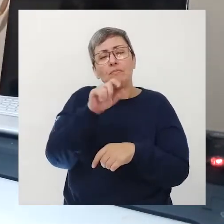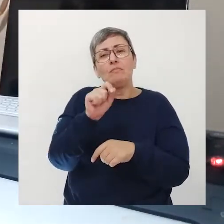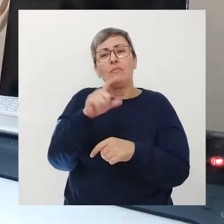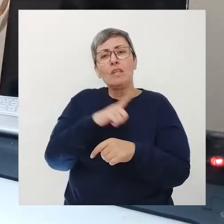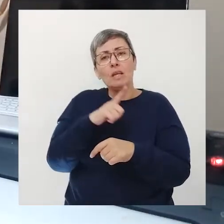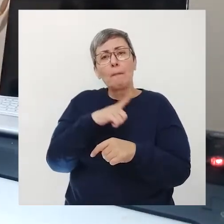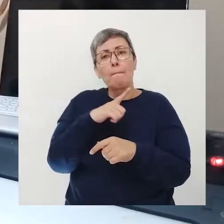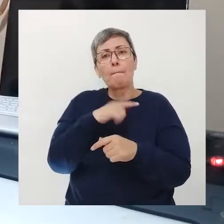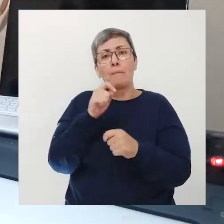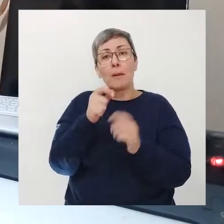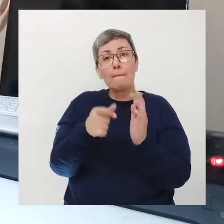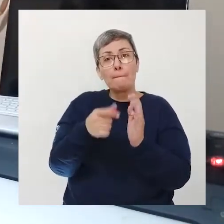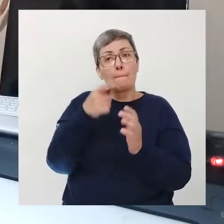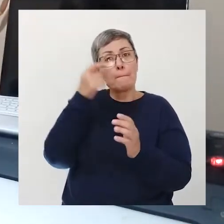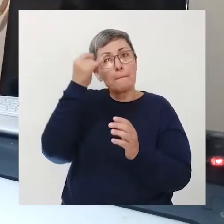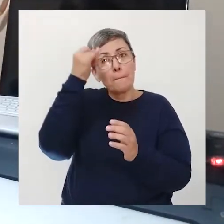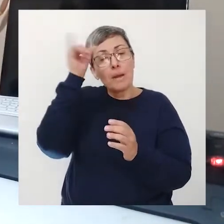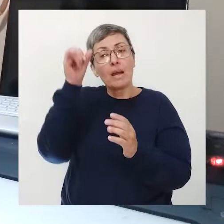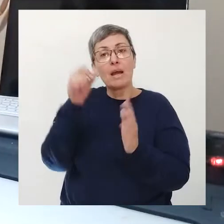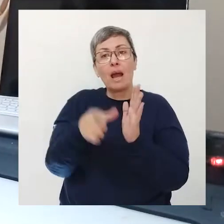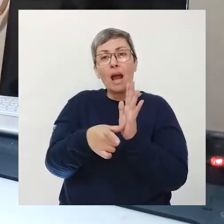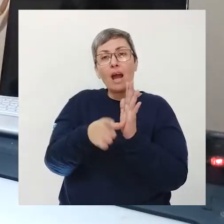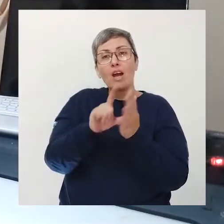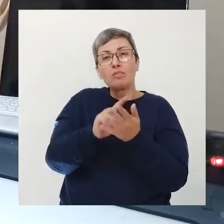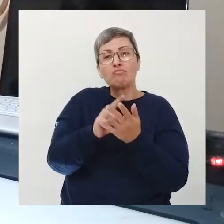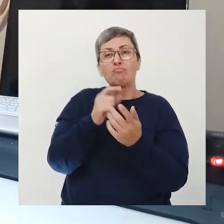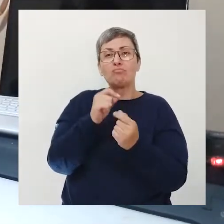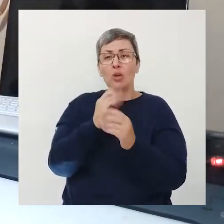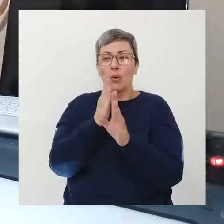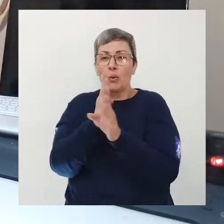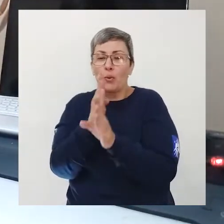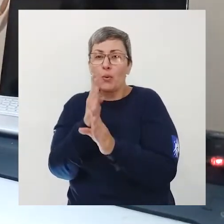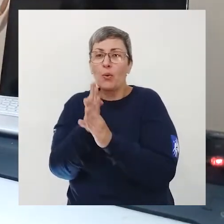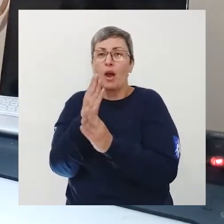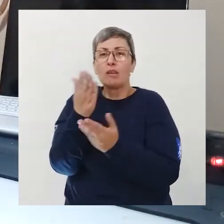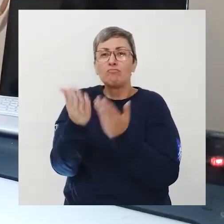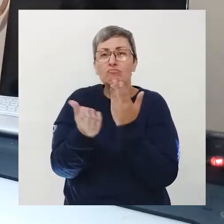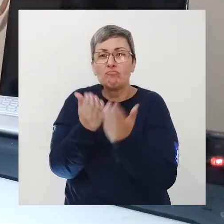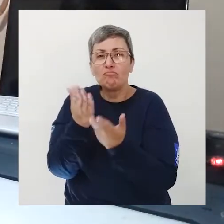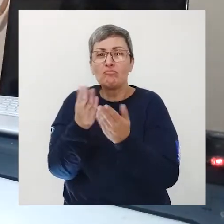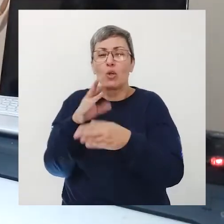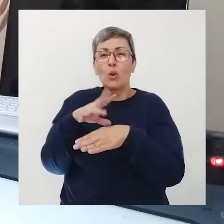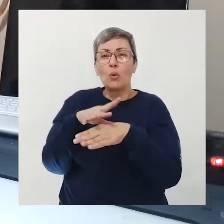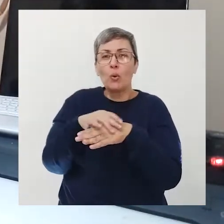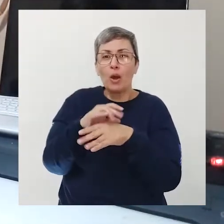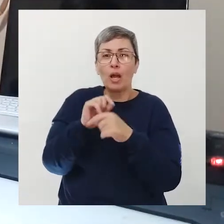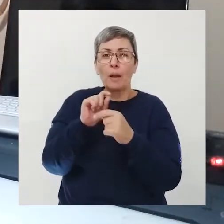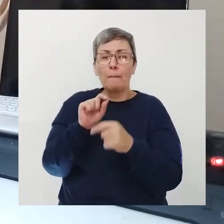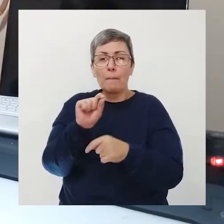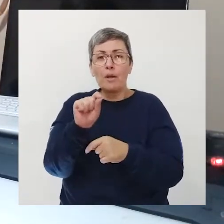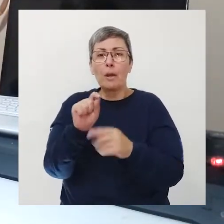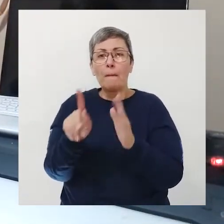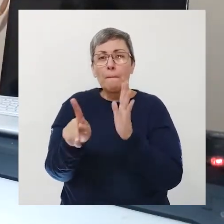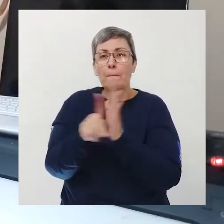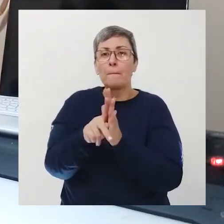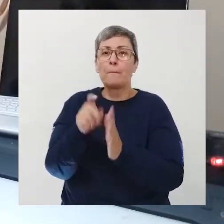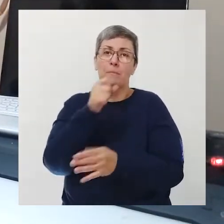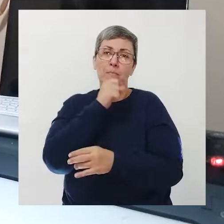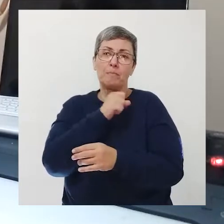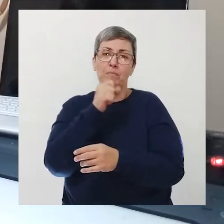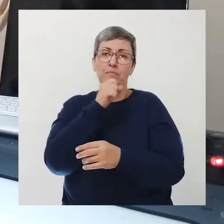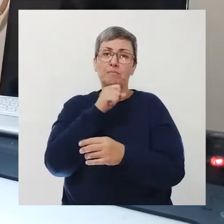exista a prevenção diagnósticos e tratamentos de doenças que atingem os idosos